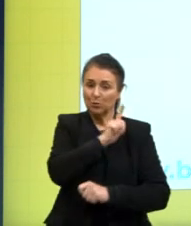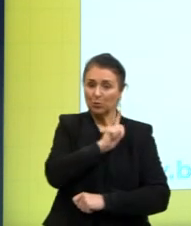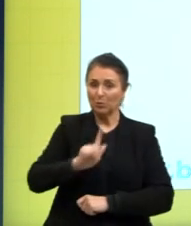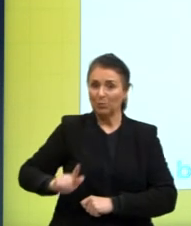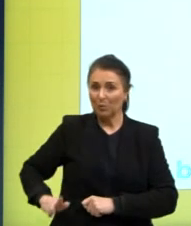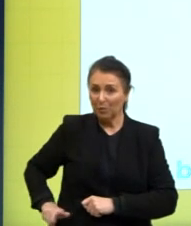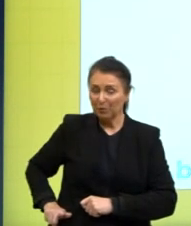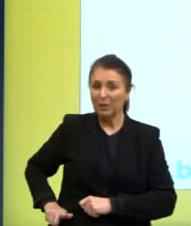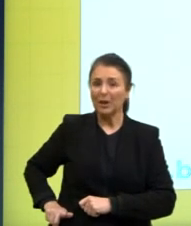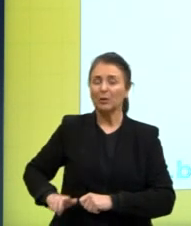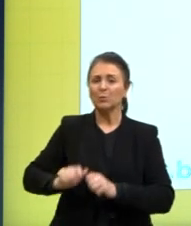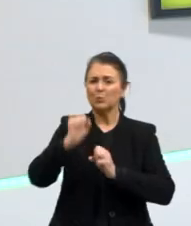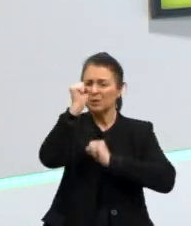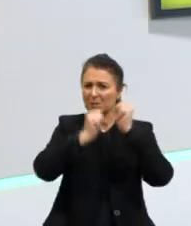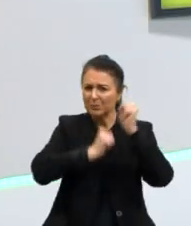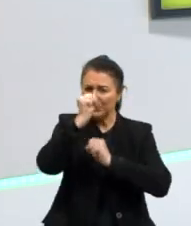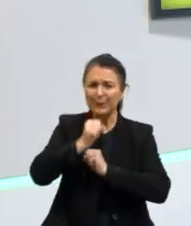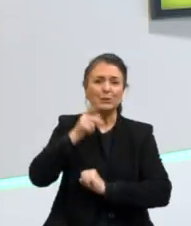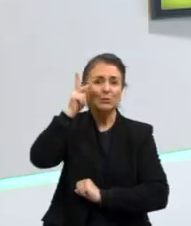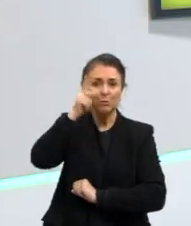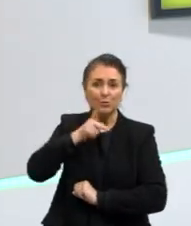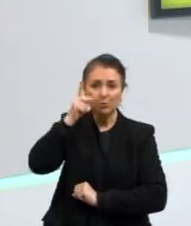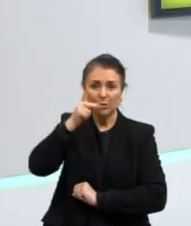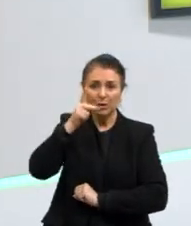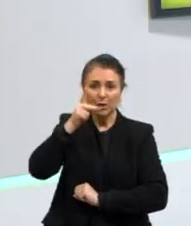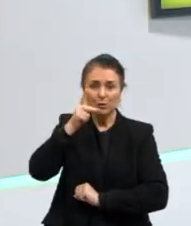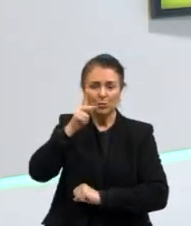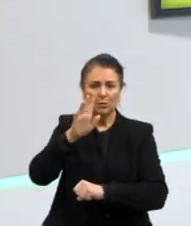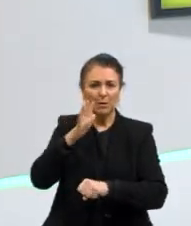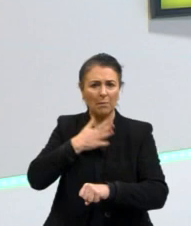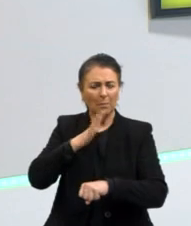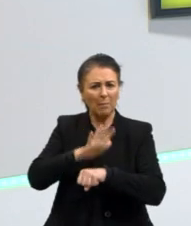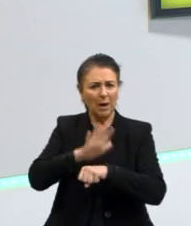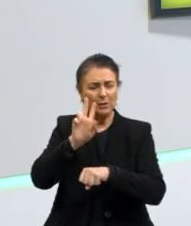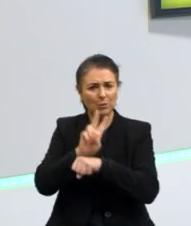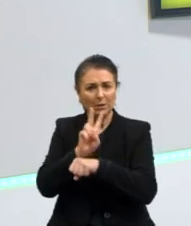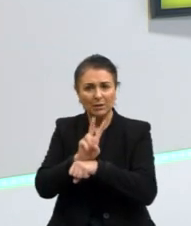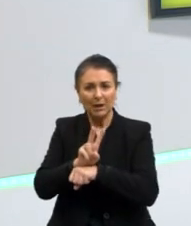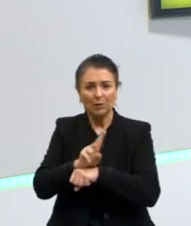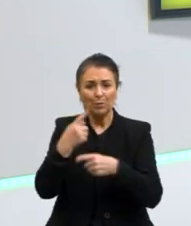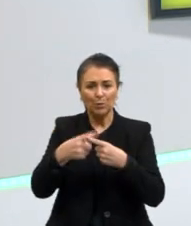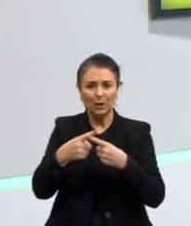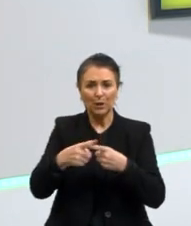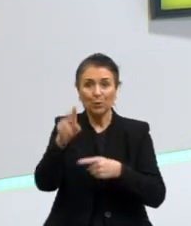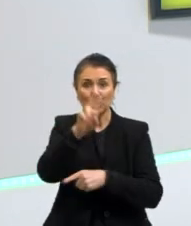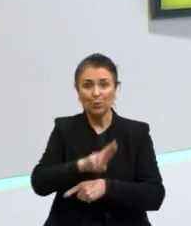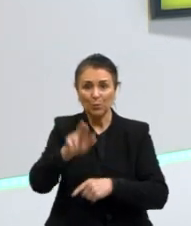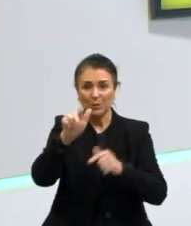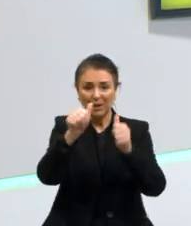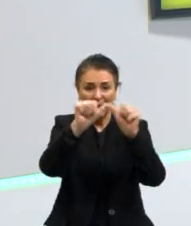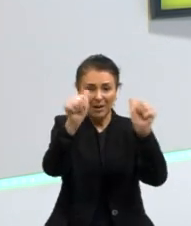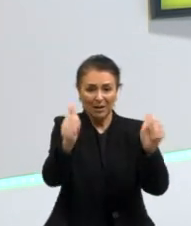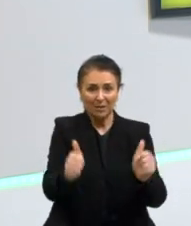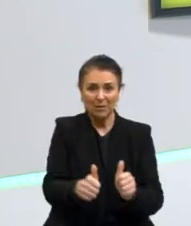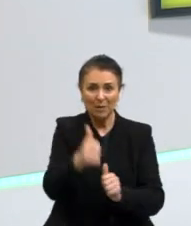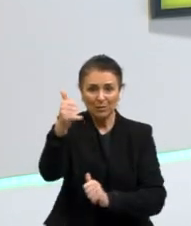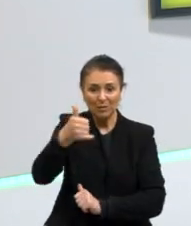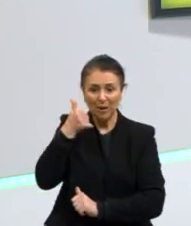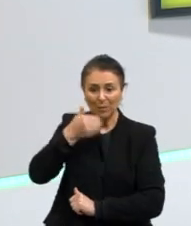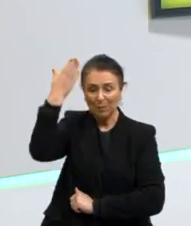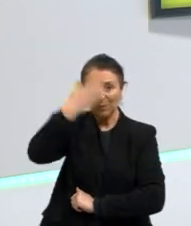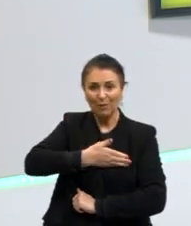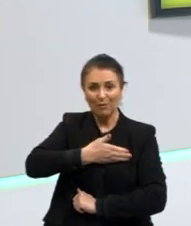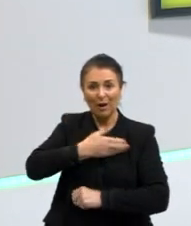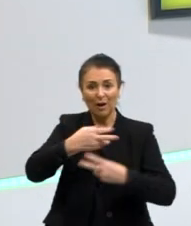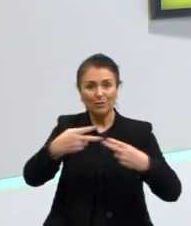empresários políticos que pode servir como prova então aqui nós já temos alguma ideia